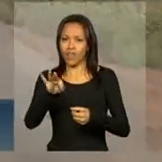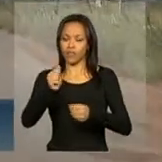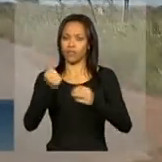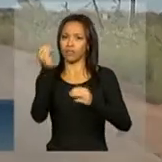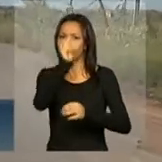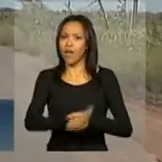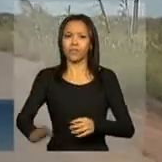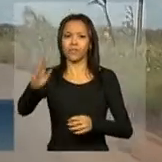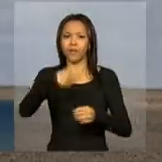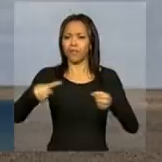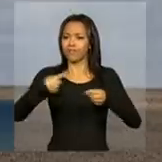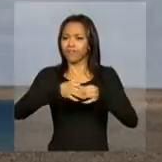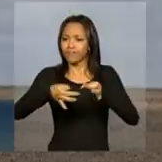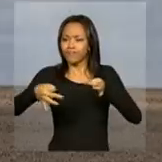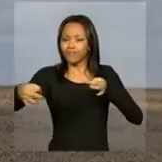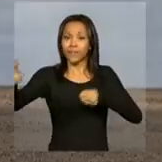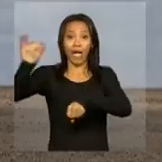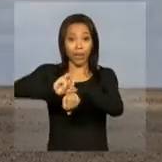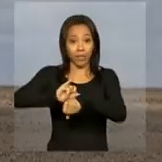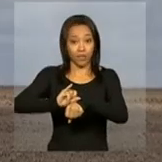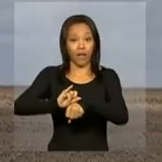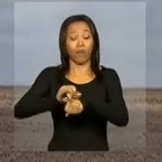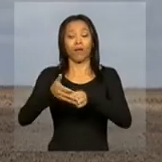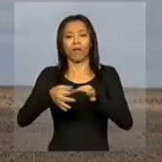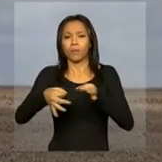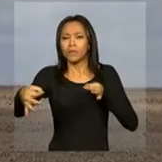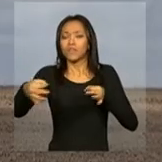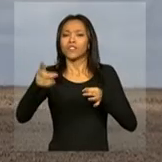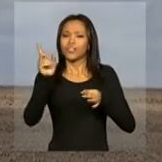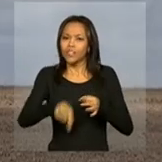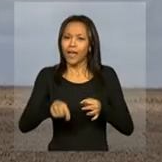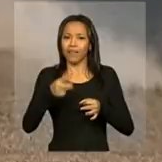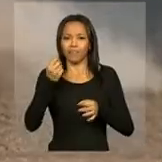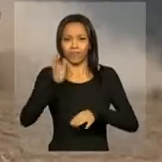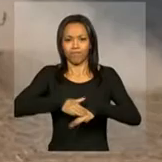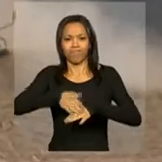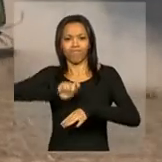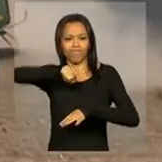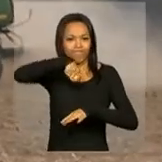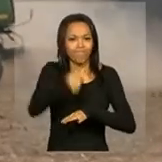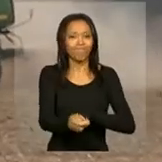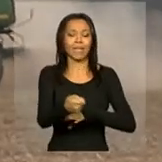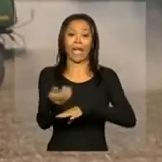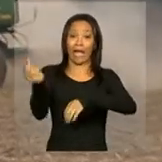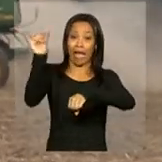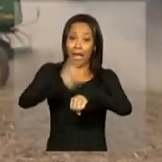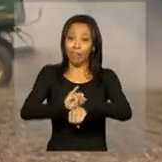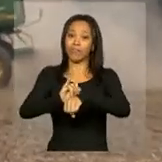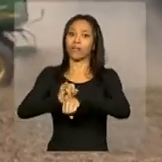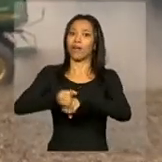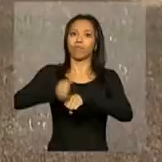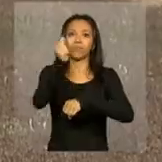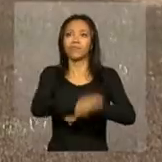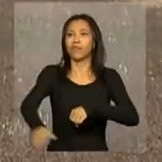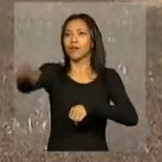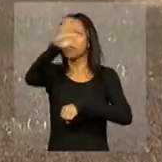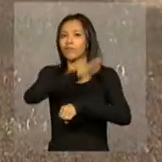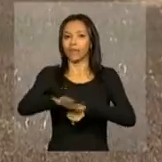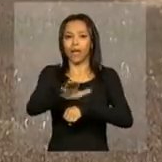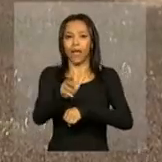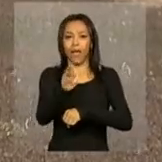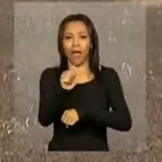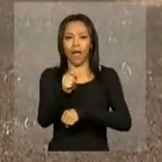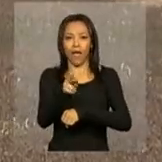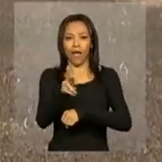quilômetros de Cuiabá, o município de Sorriso, até já recebeu o título de capital nacional do agronegócio, por ser